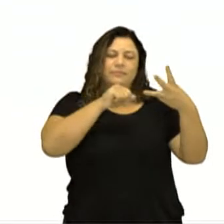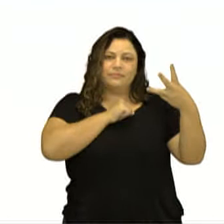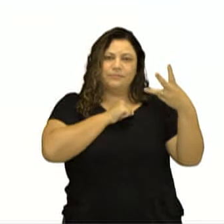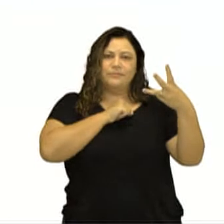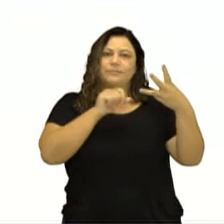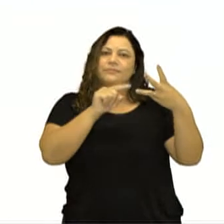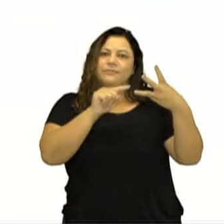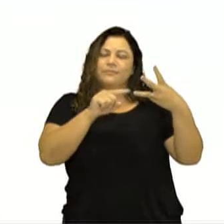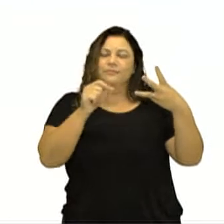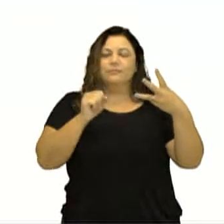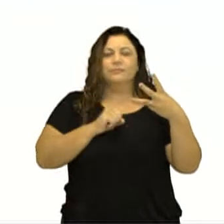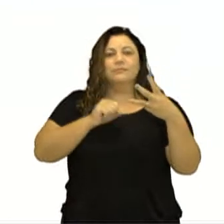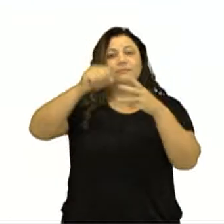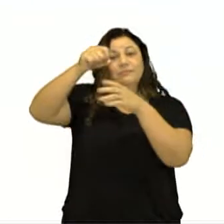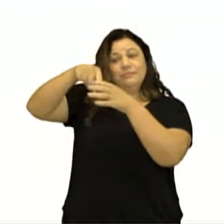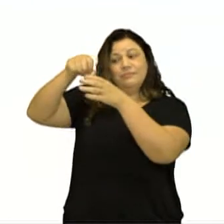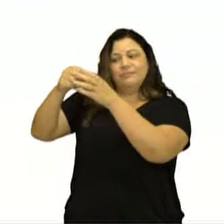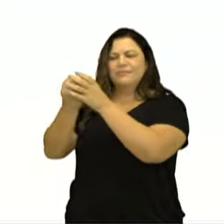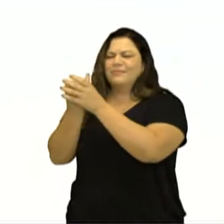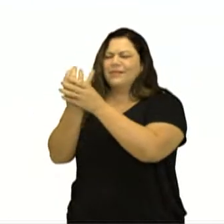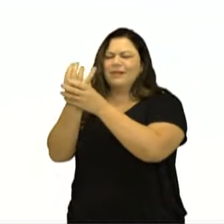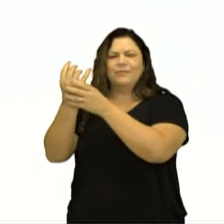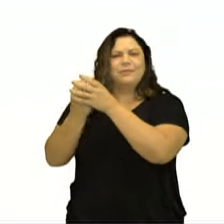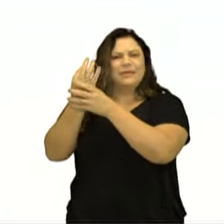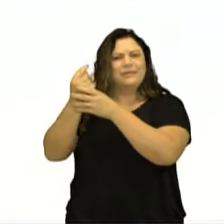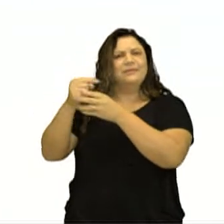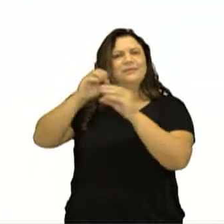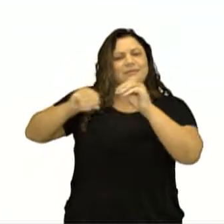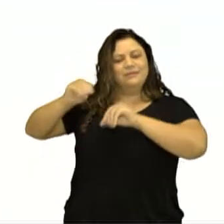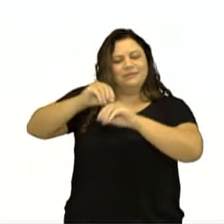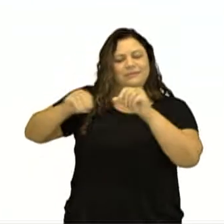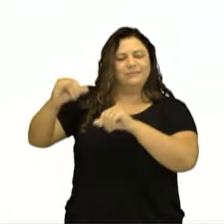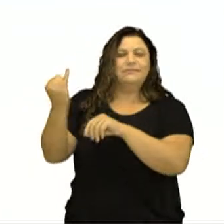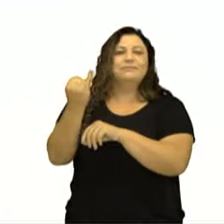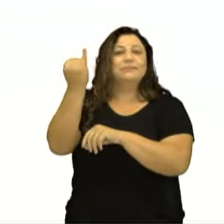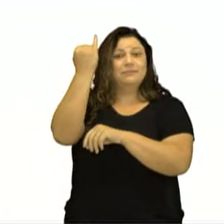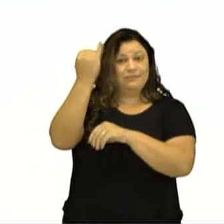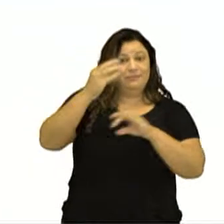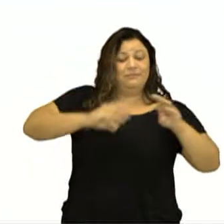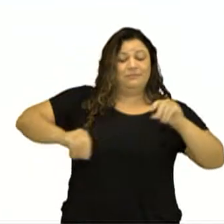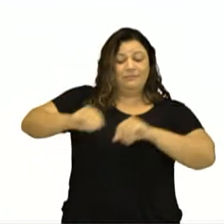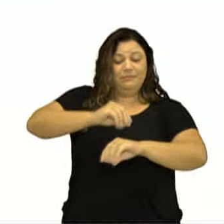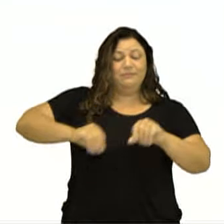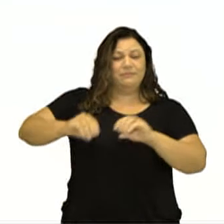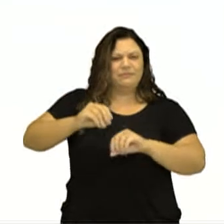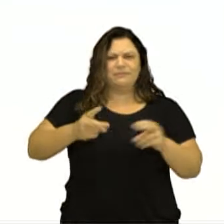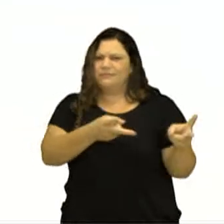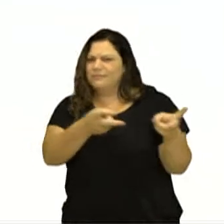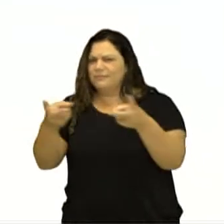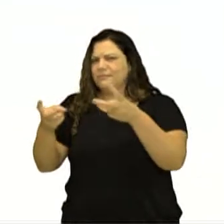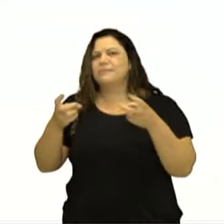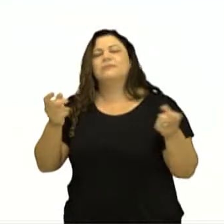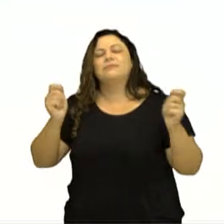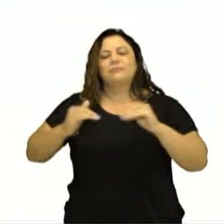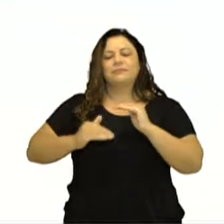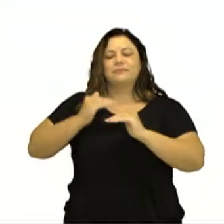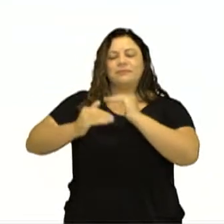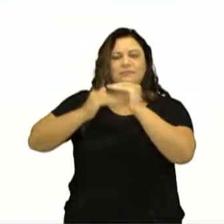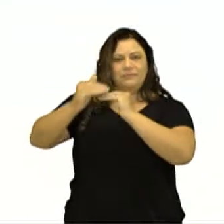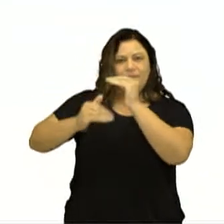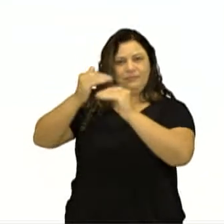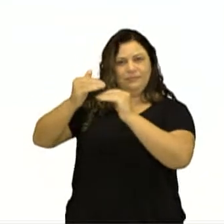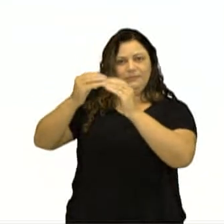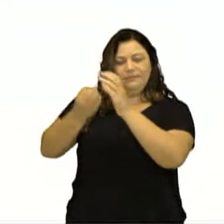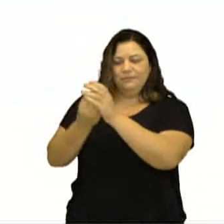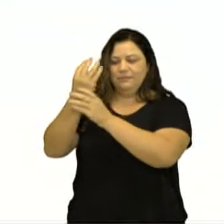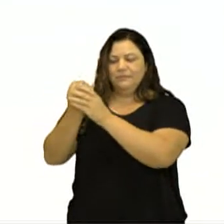imagem, nós temos essa utilidade, a importância do solo. Percebam o desenvolvimento, o